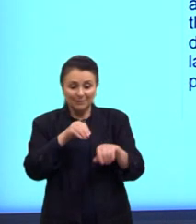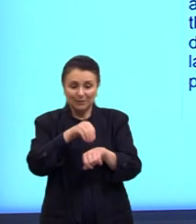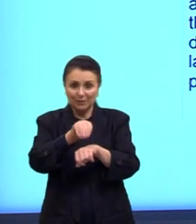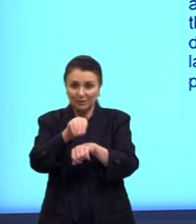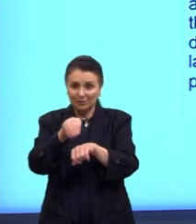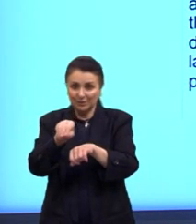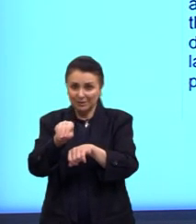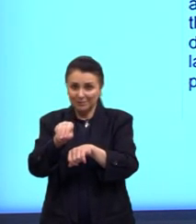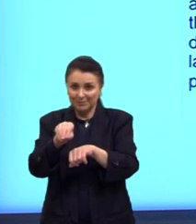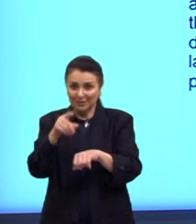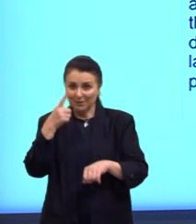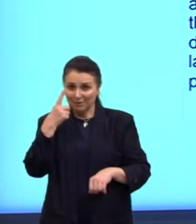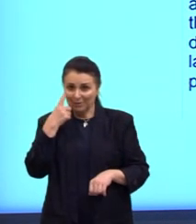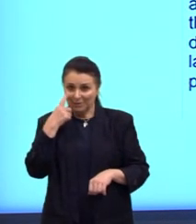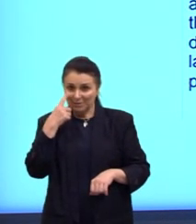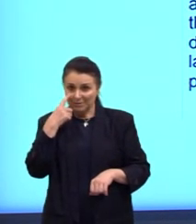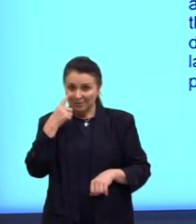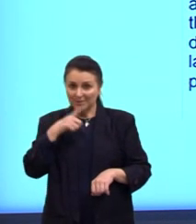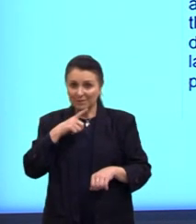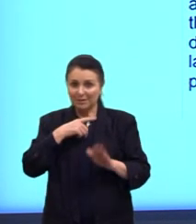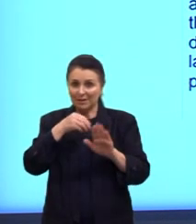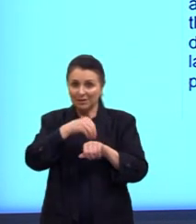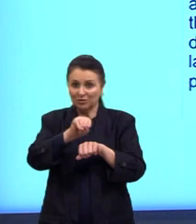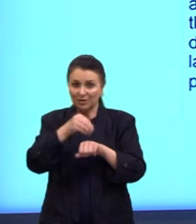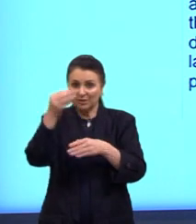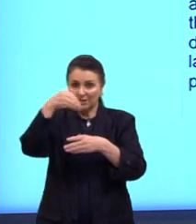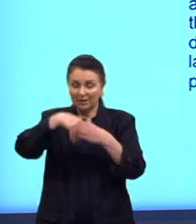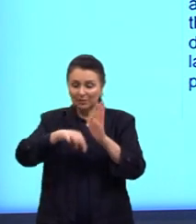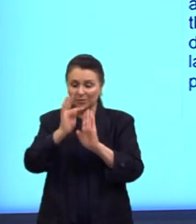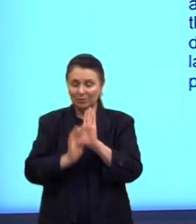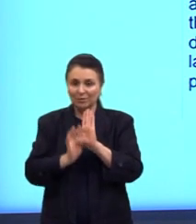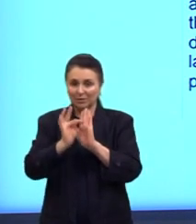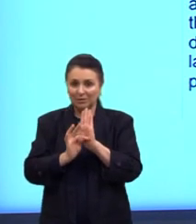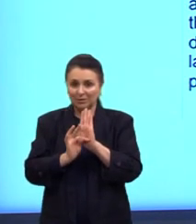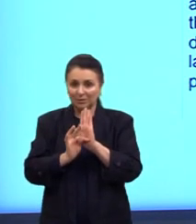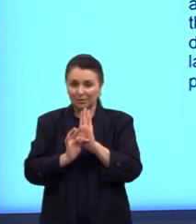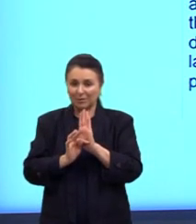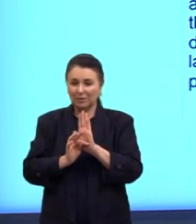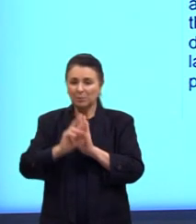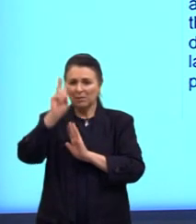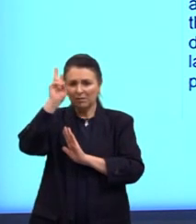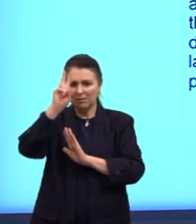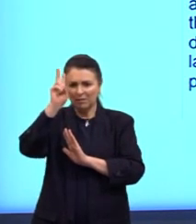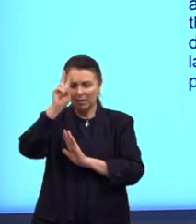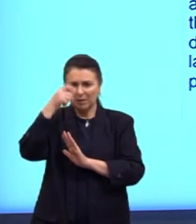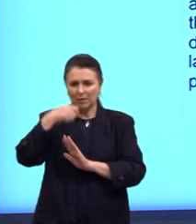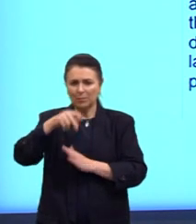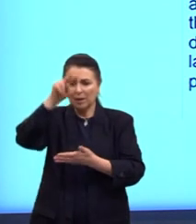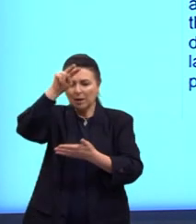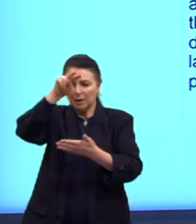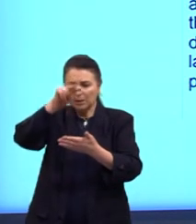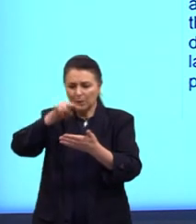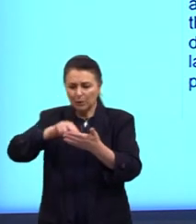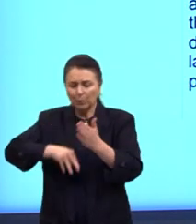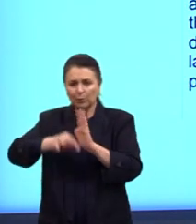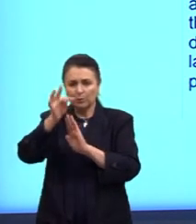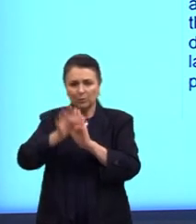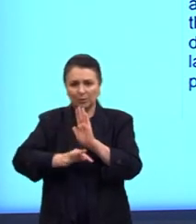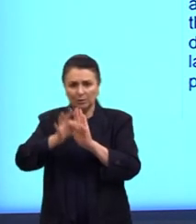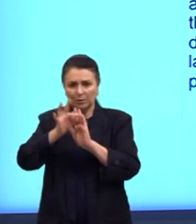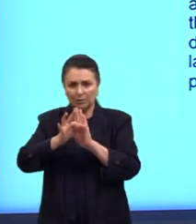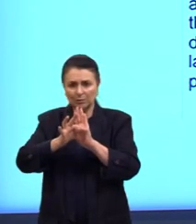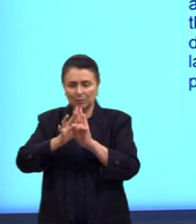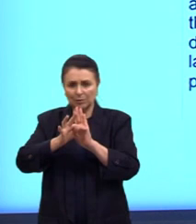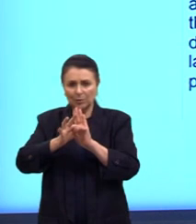Vocês estão vendo? Aqui eu já tenho a minha dica. Eu não preciso, lembra da ideia de não precisar ler todo o texto na íntegra.